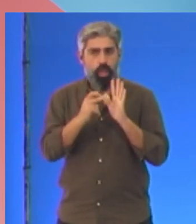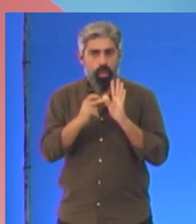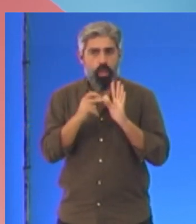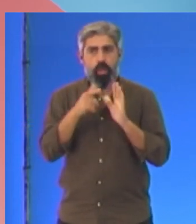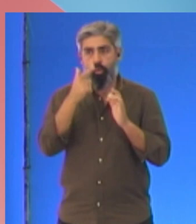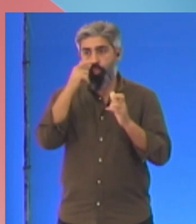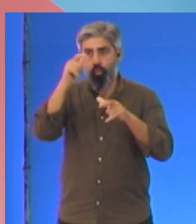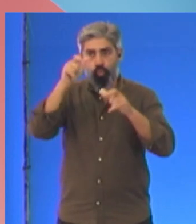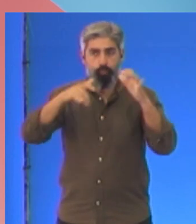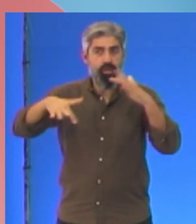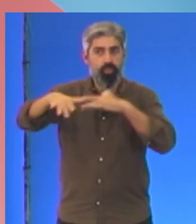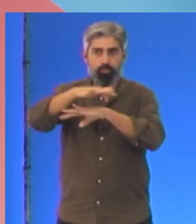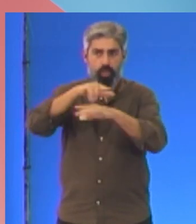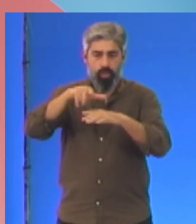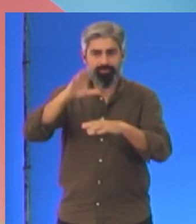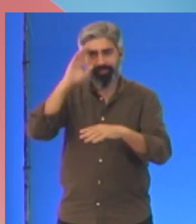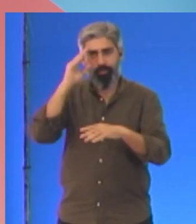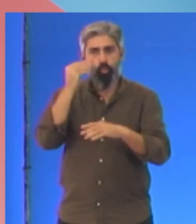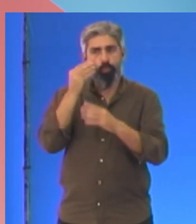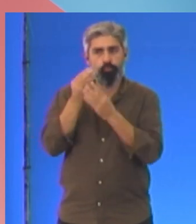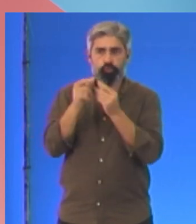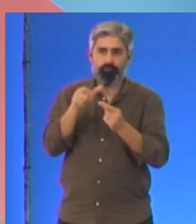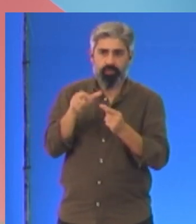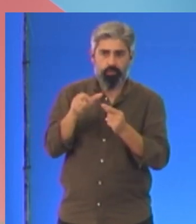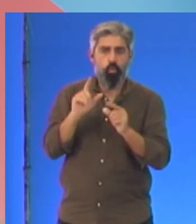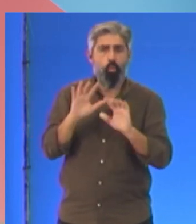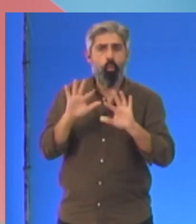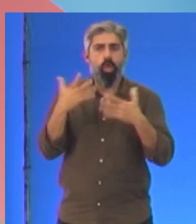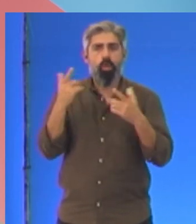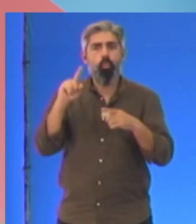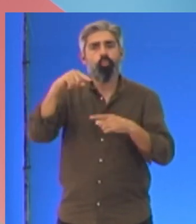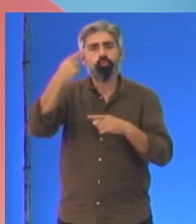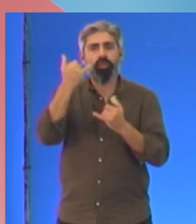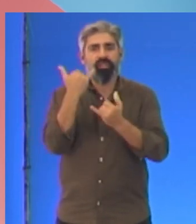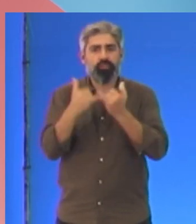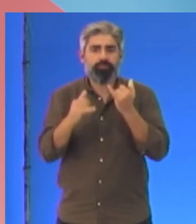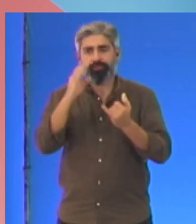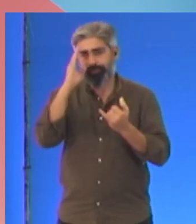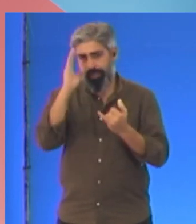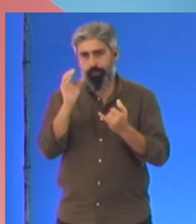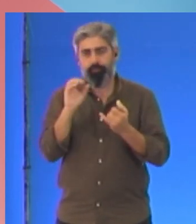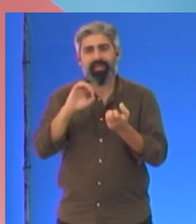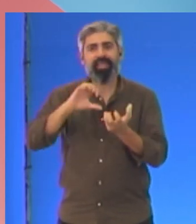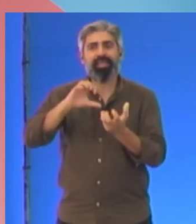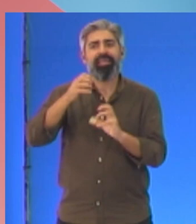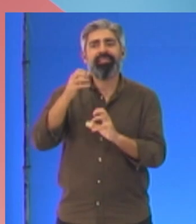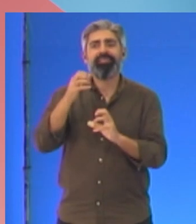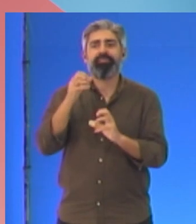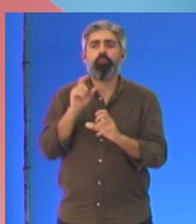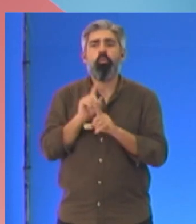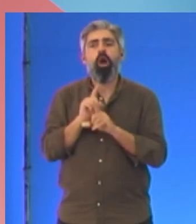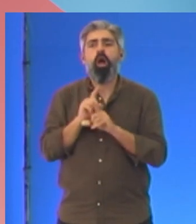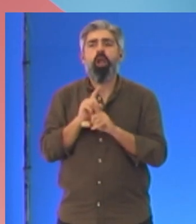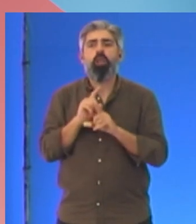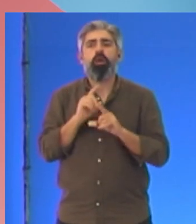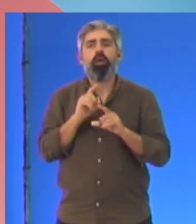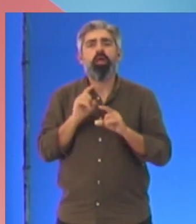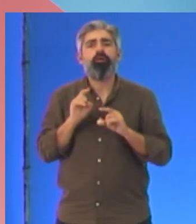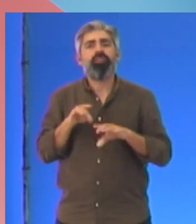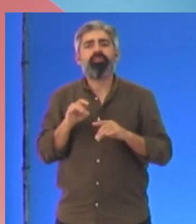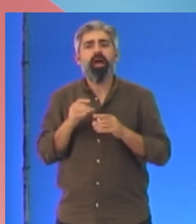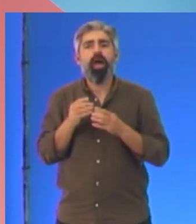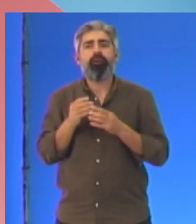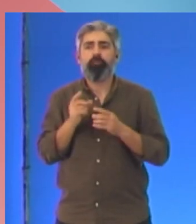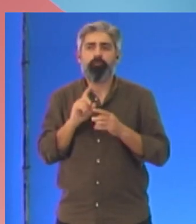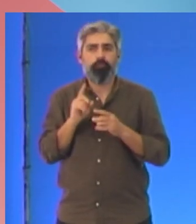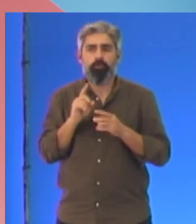humanidade sabe como enfrentar este ou qualquer outro risco. Nenhuma crise é inevitável. Isso é verdade